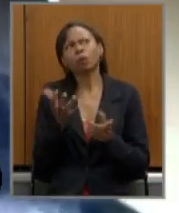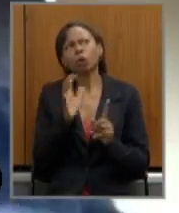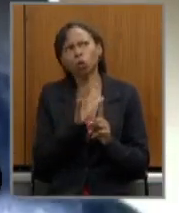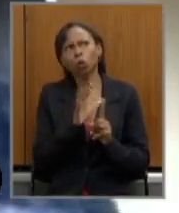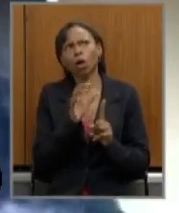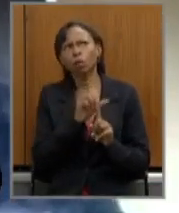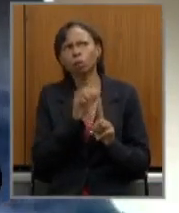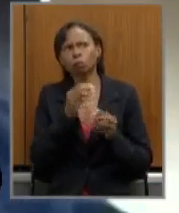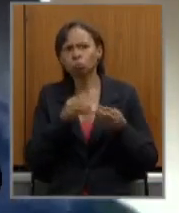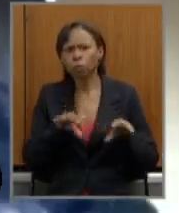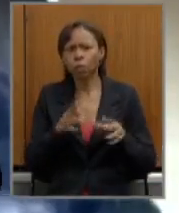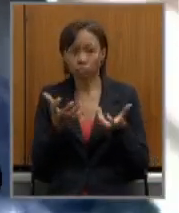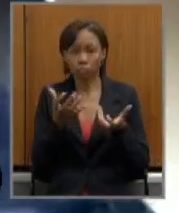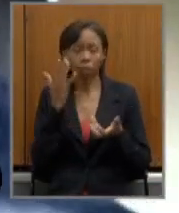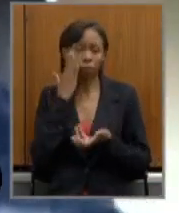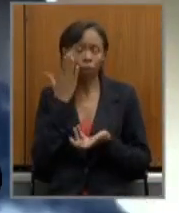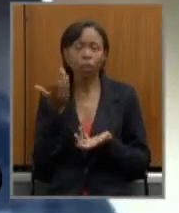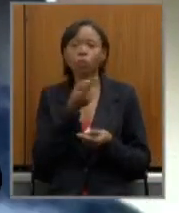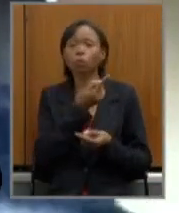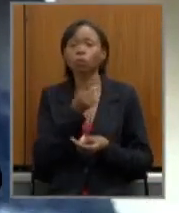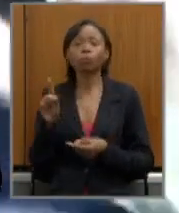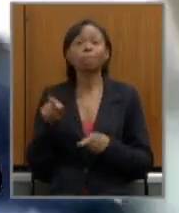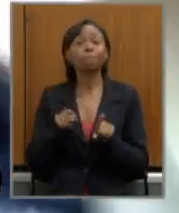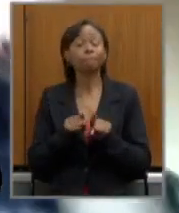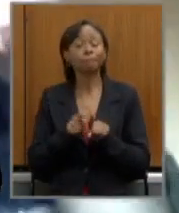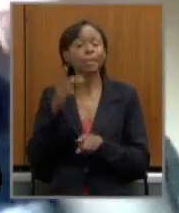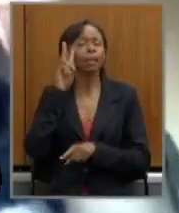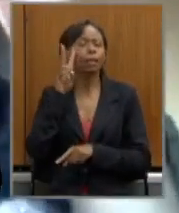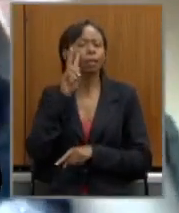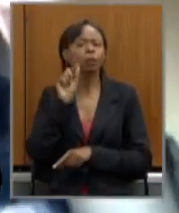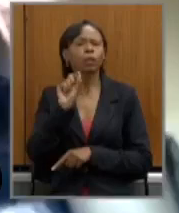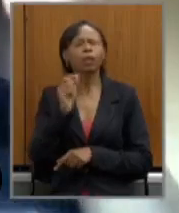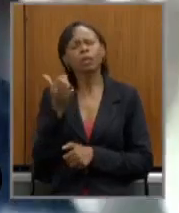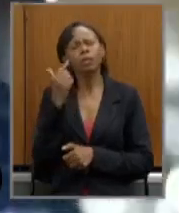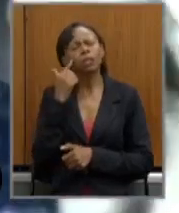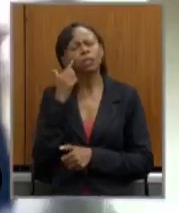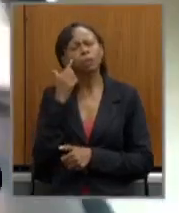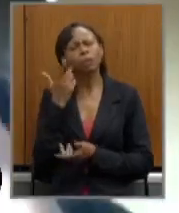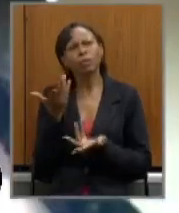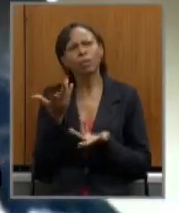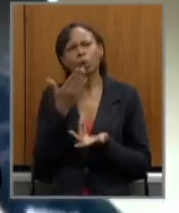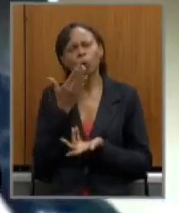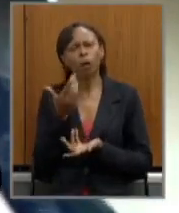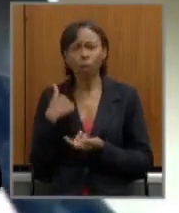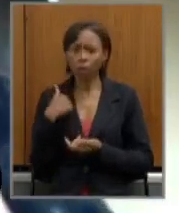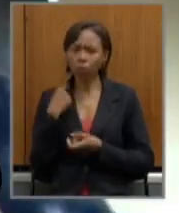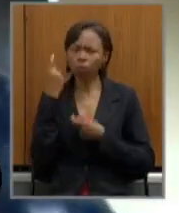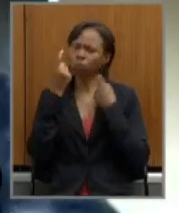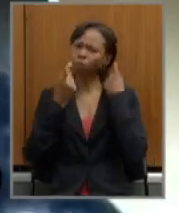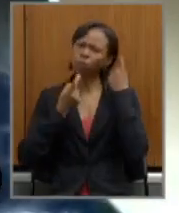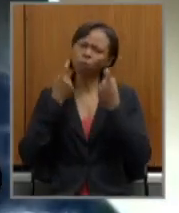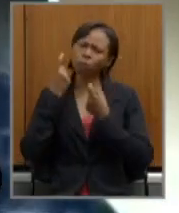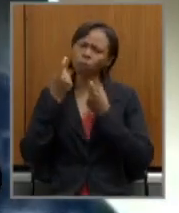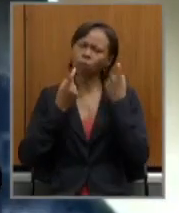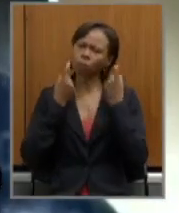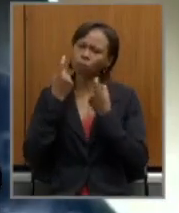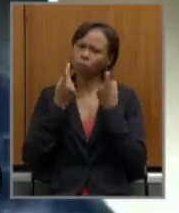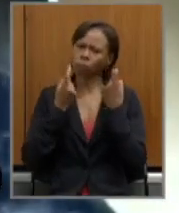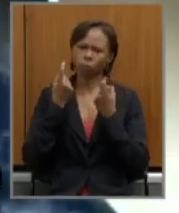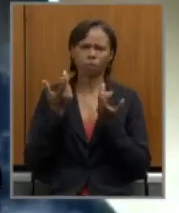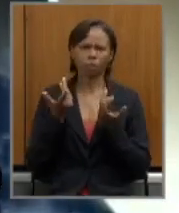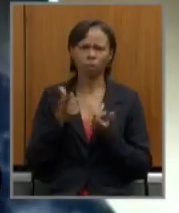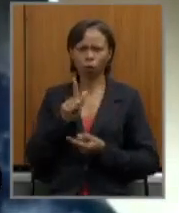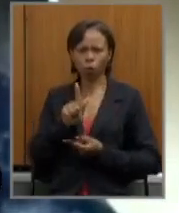último eu lembrei que agora eu queria saber qual que eu fico preocupada com a presença do